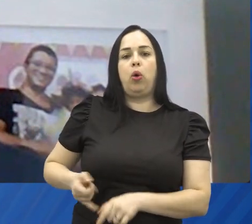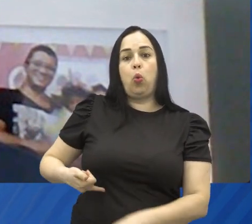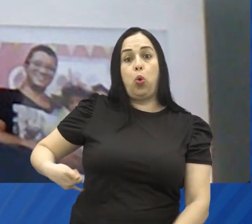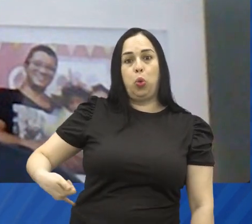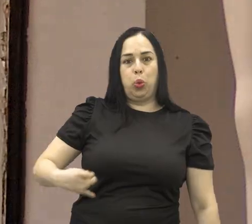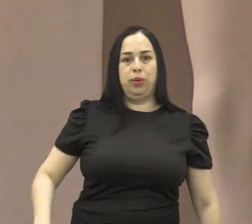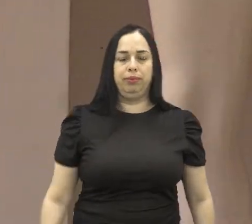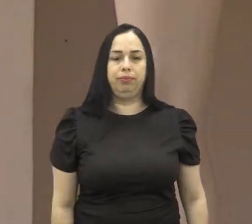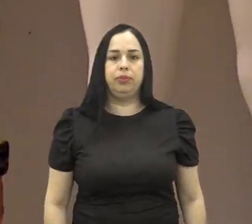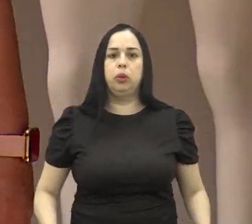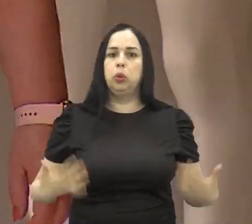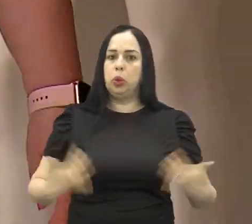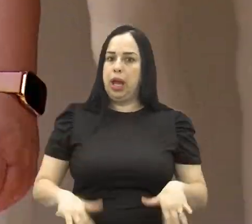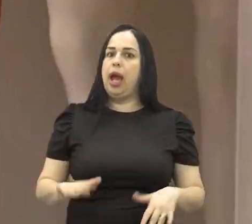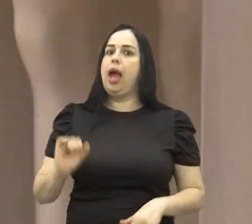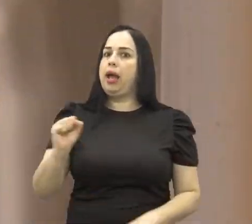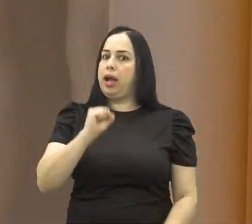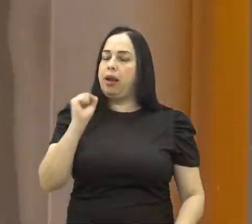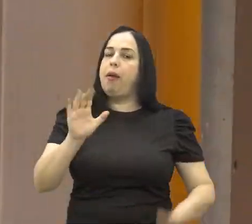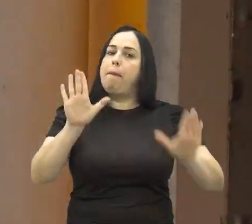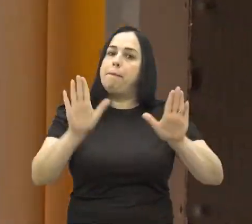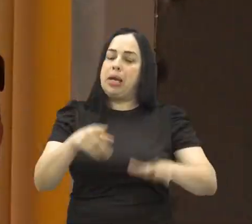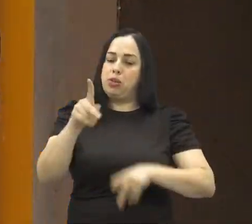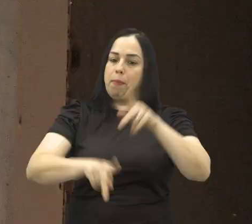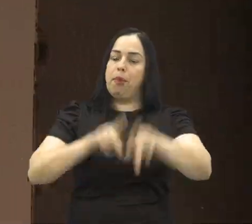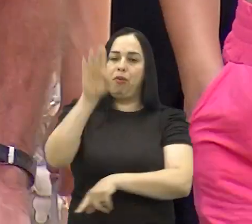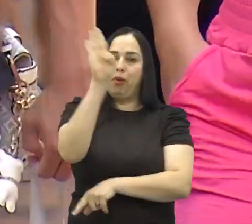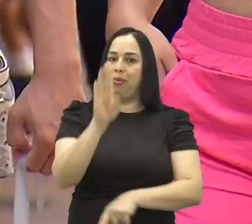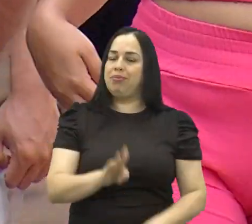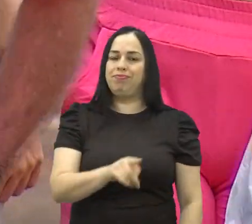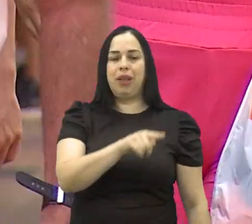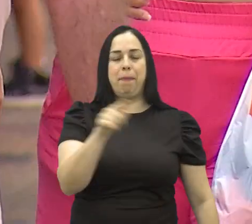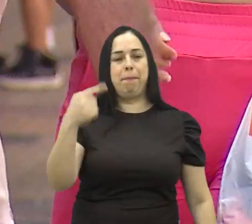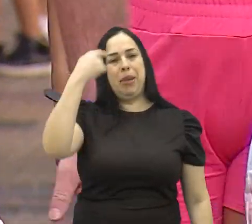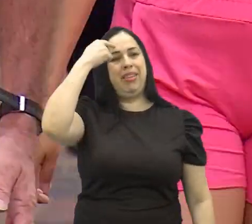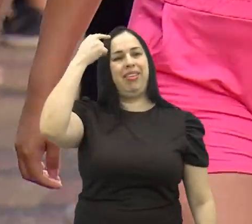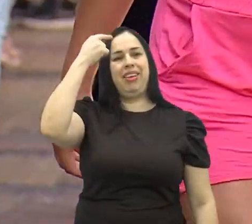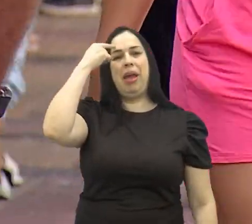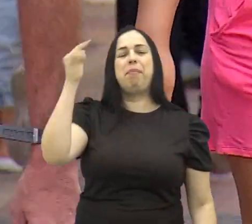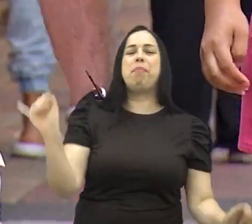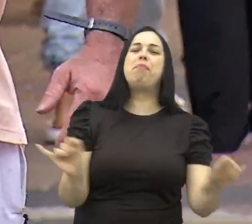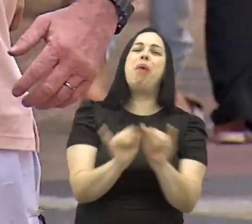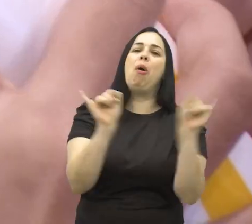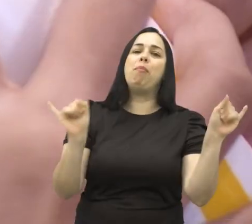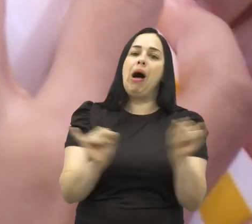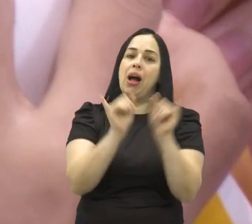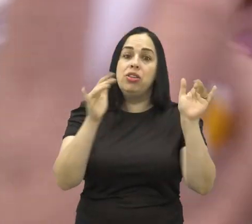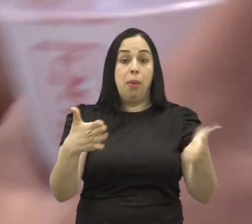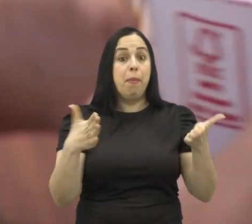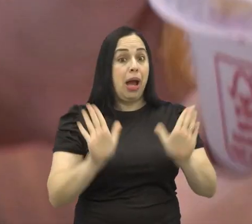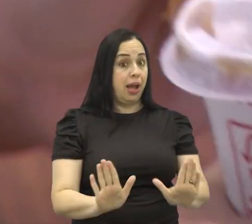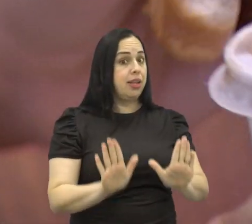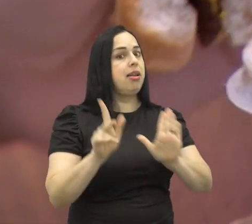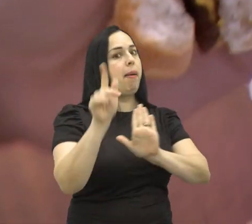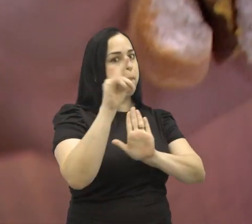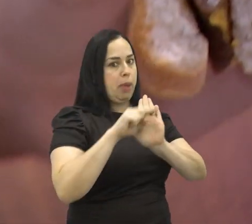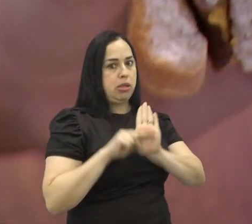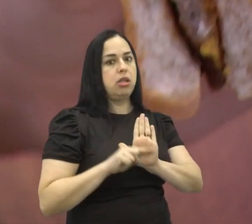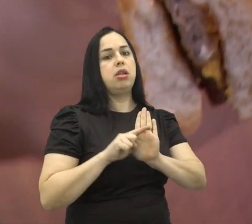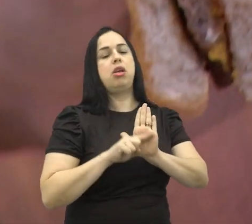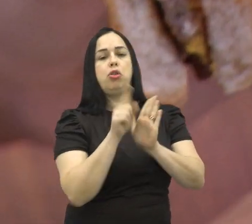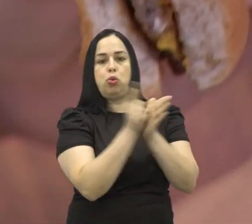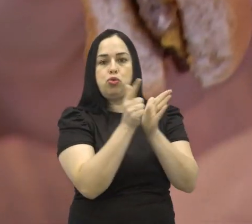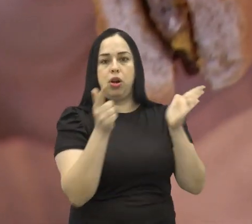gordura também. Apesar da gravidade, o brasileiro ainda não tem levado essa situação a sério. Segundo a pesquisa do